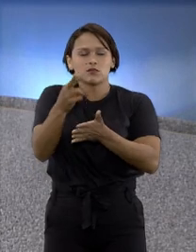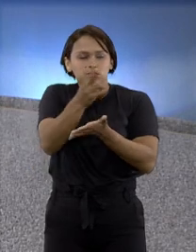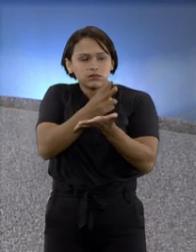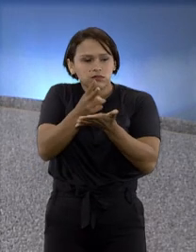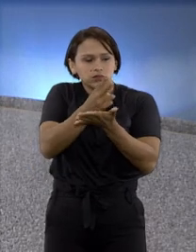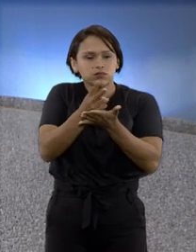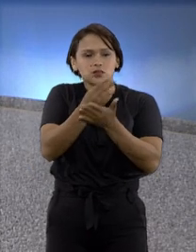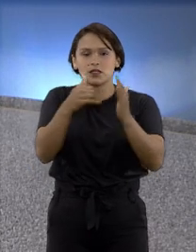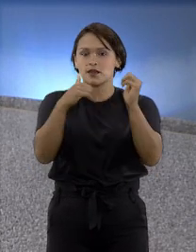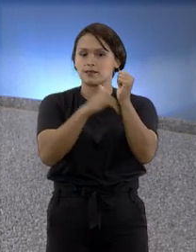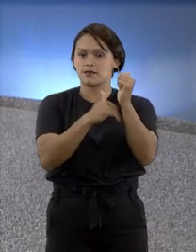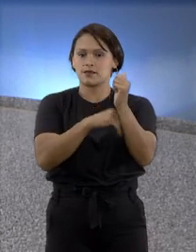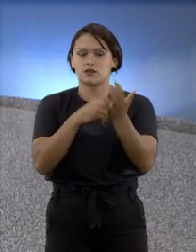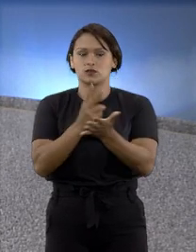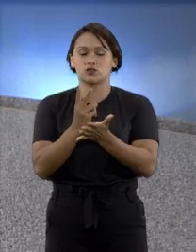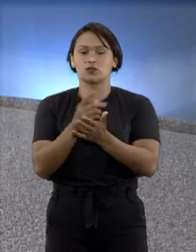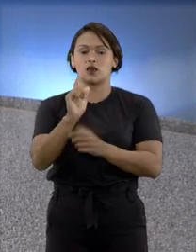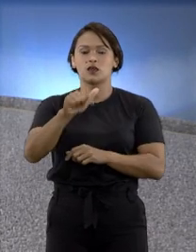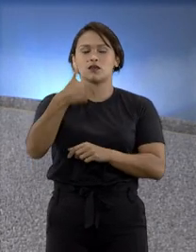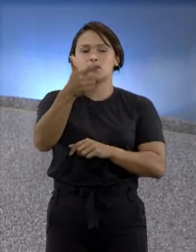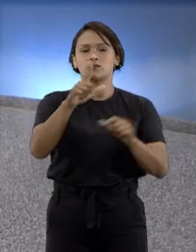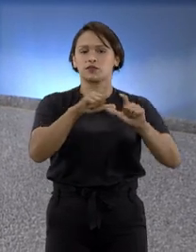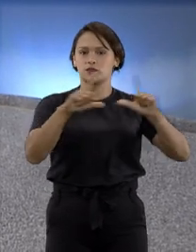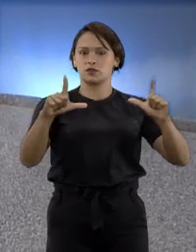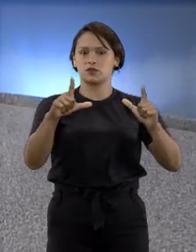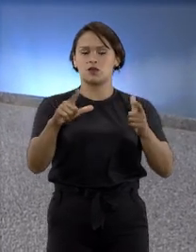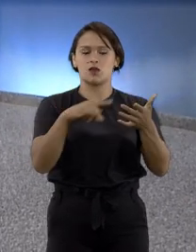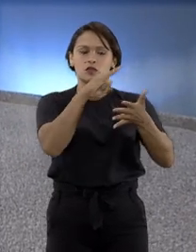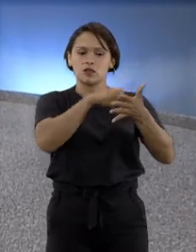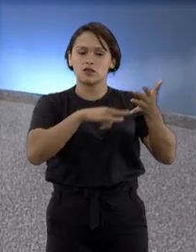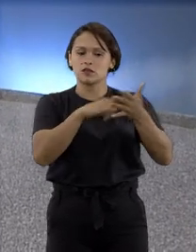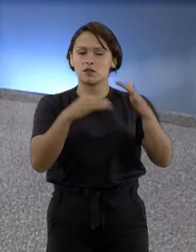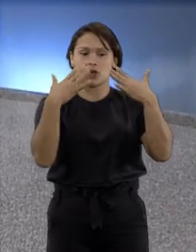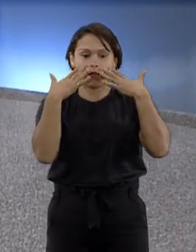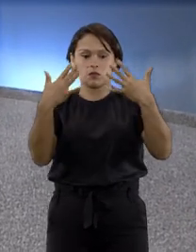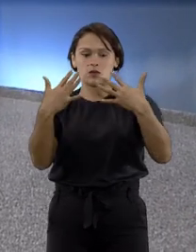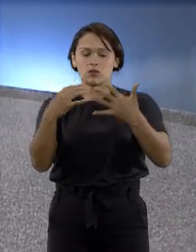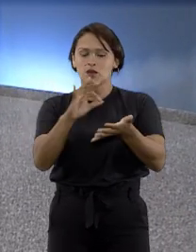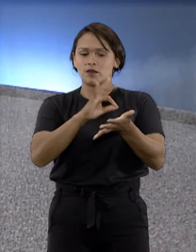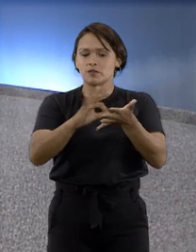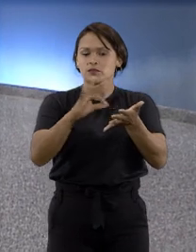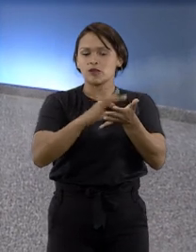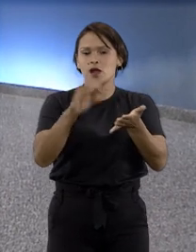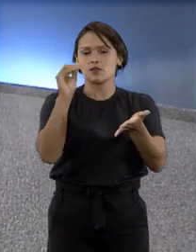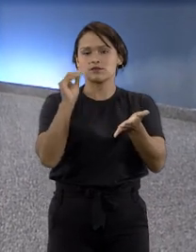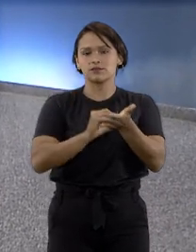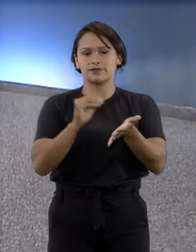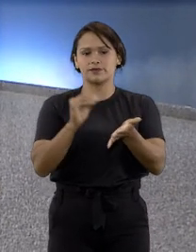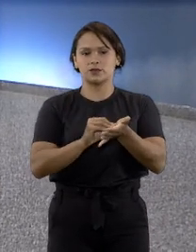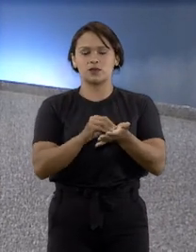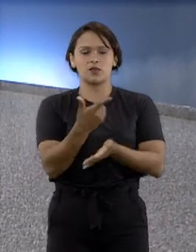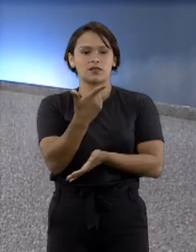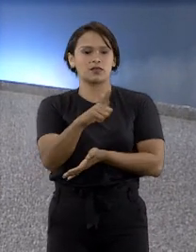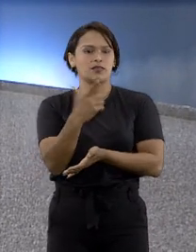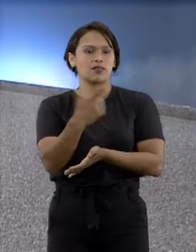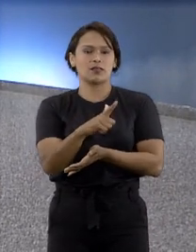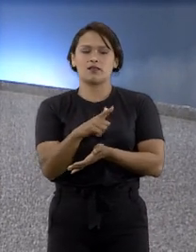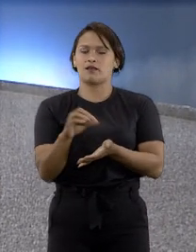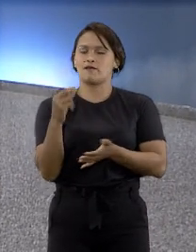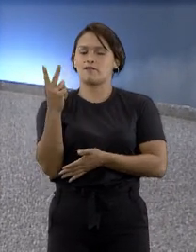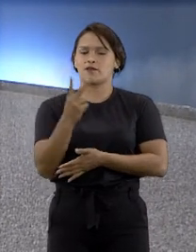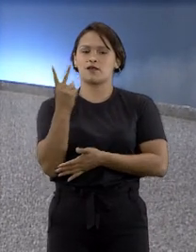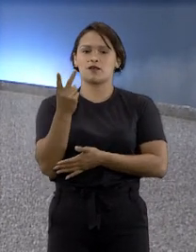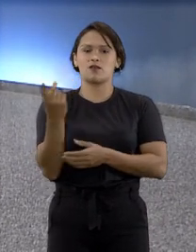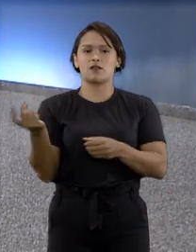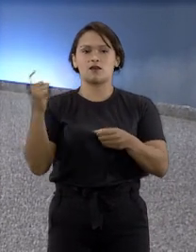que correm em sigilo. E veja no próximo bloco, testamento público que não foi assinado por tabelião não tem